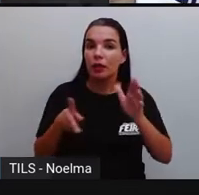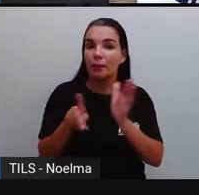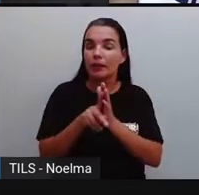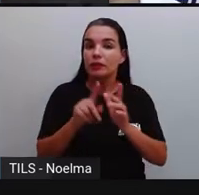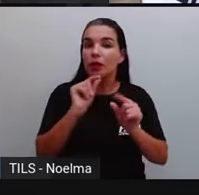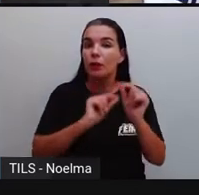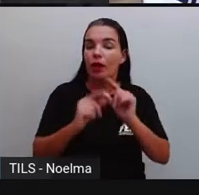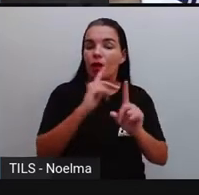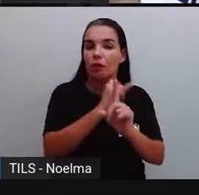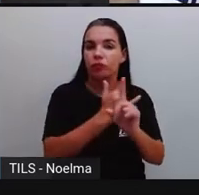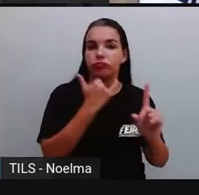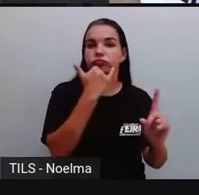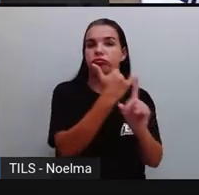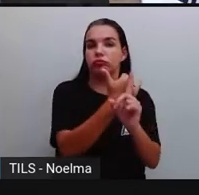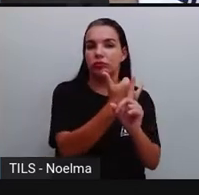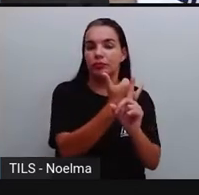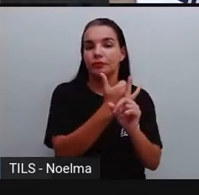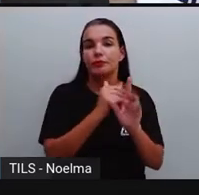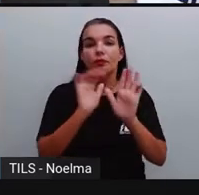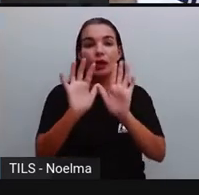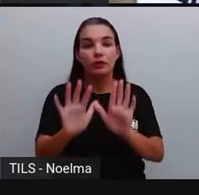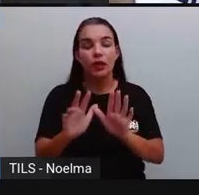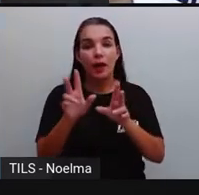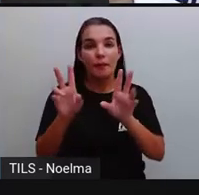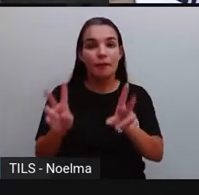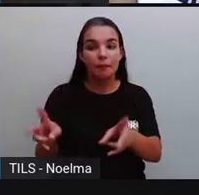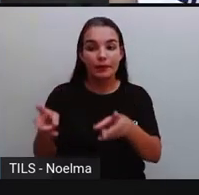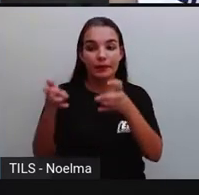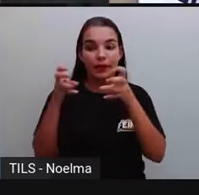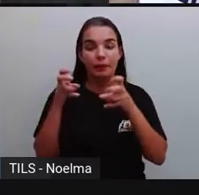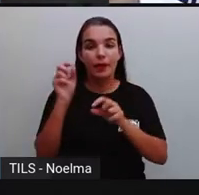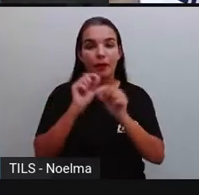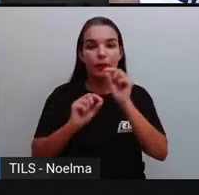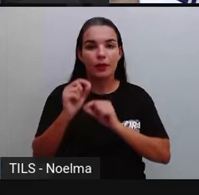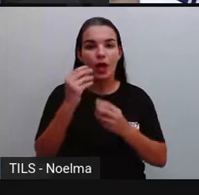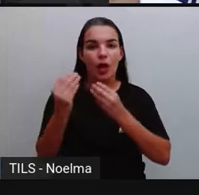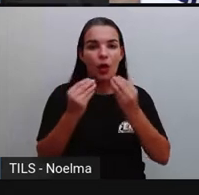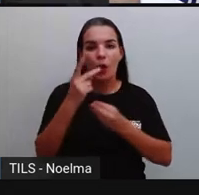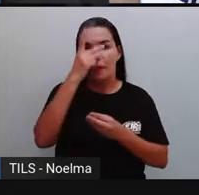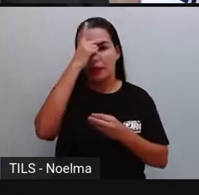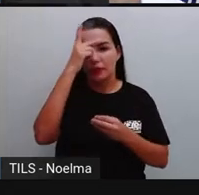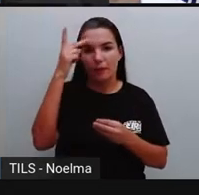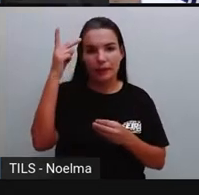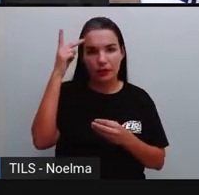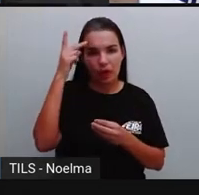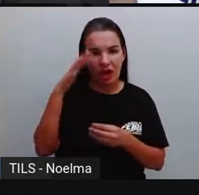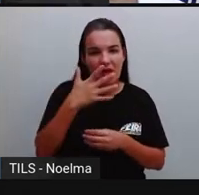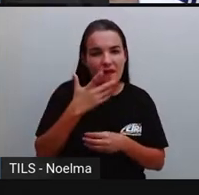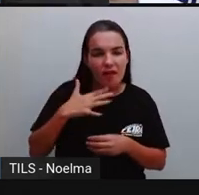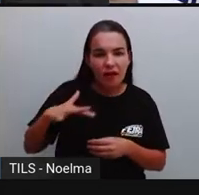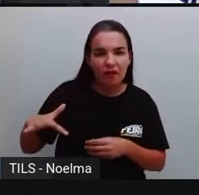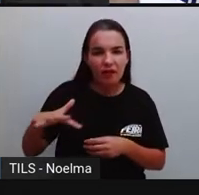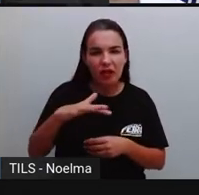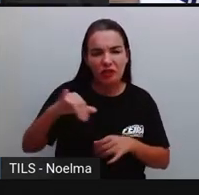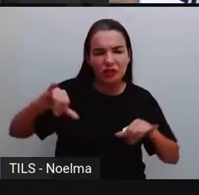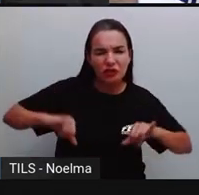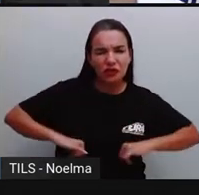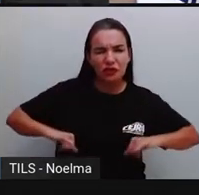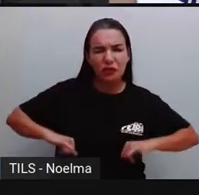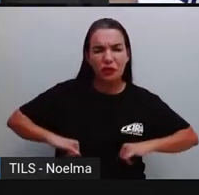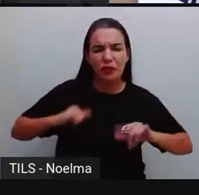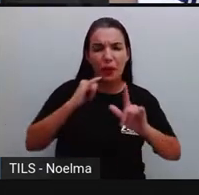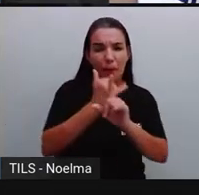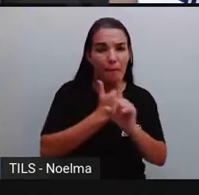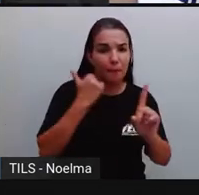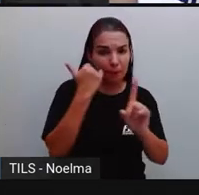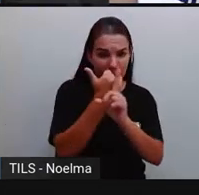bullying, tá? A gente conseguiu perceber ali como aquelas pessoas, né? Aquelas crianças que sofreram bullying,